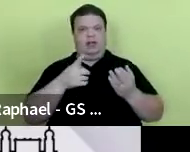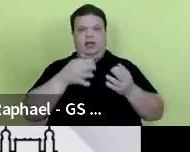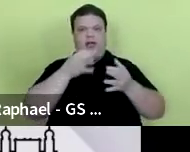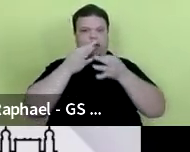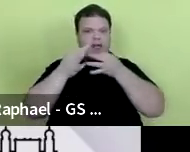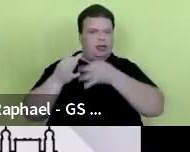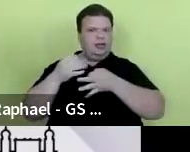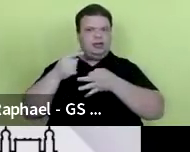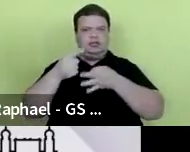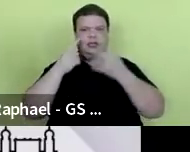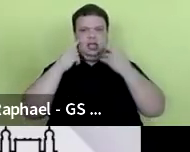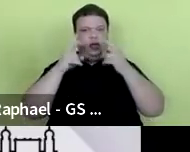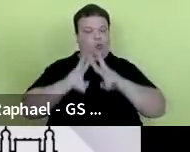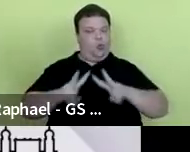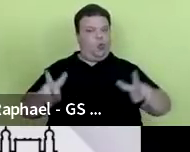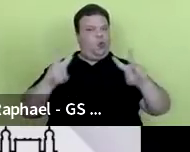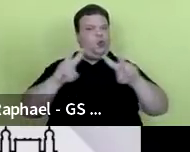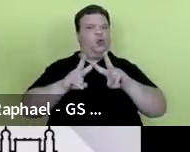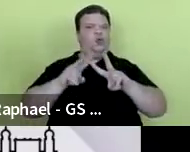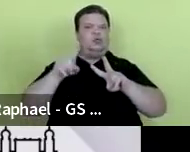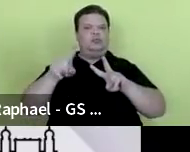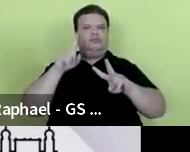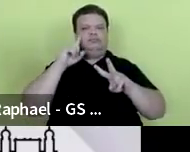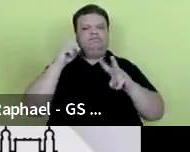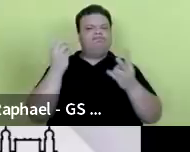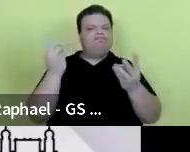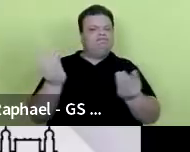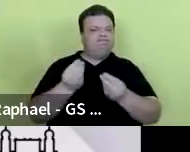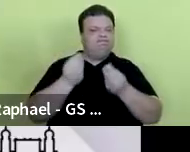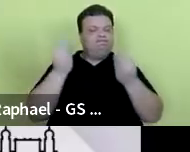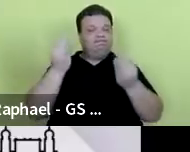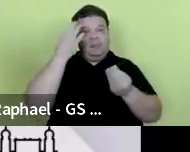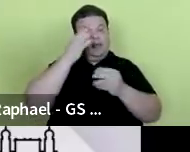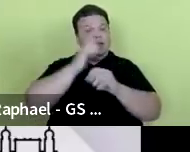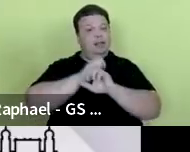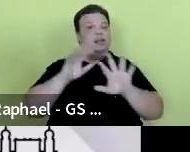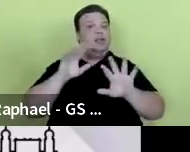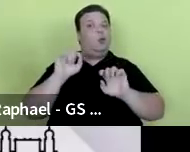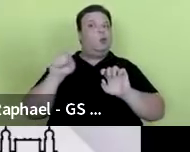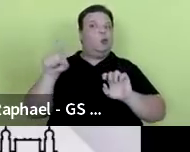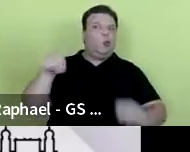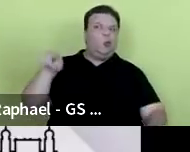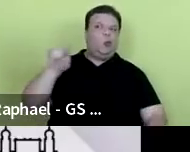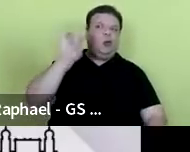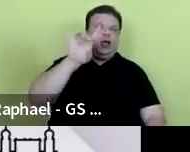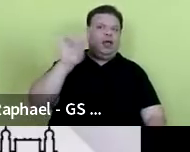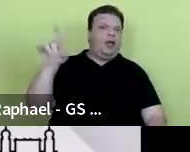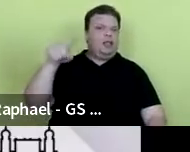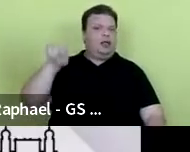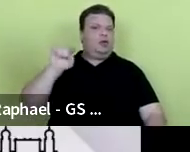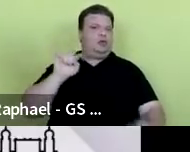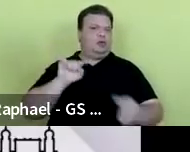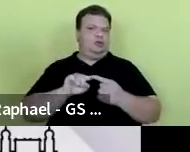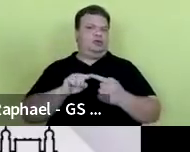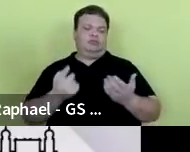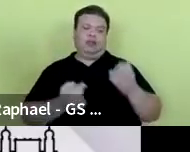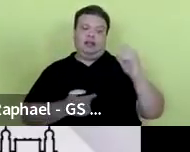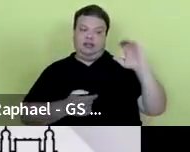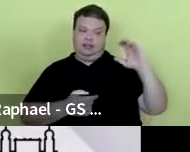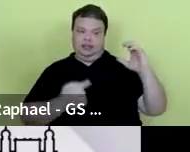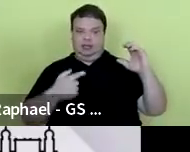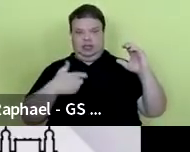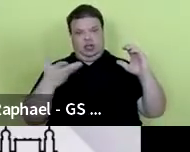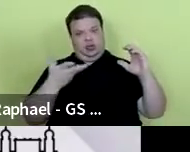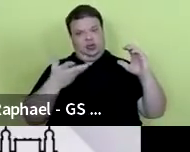com um olhar aguçado para entender o que está em jogo, porque a ciência está